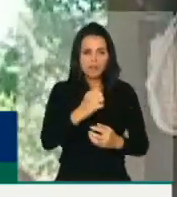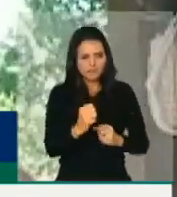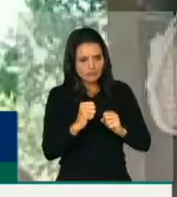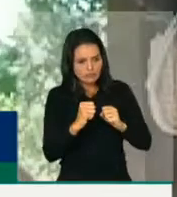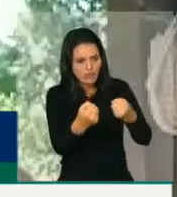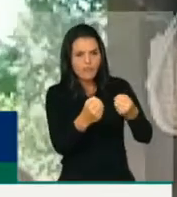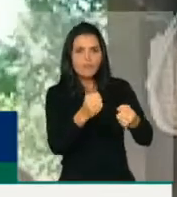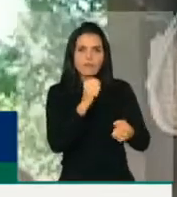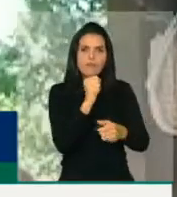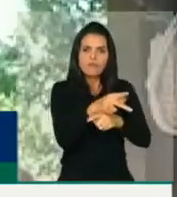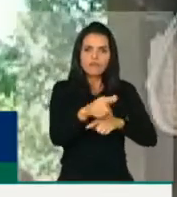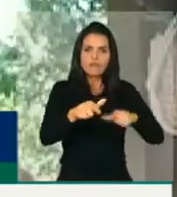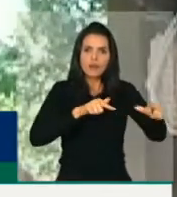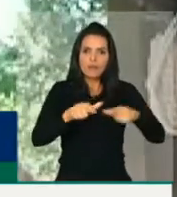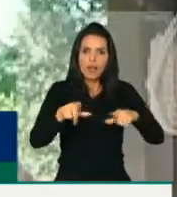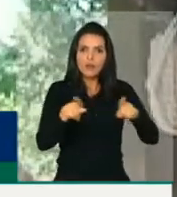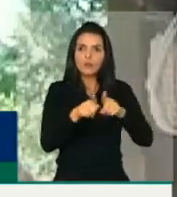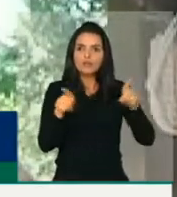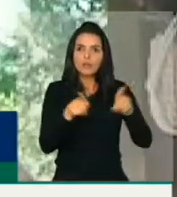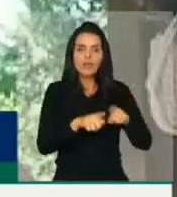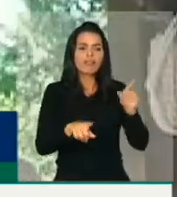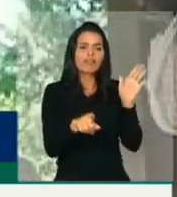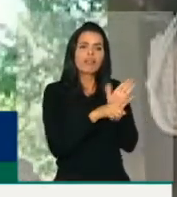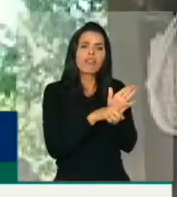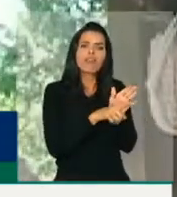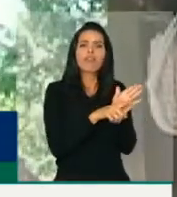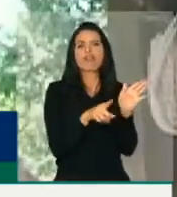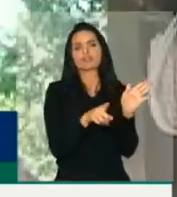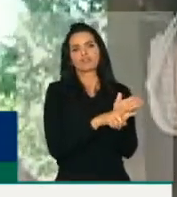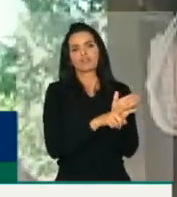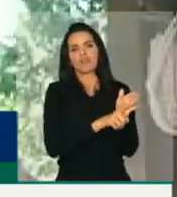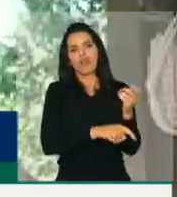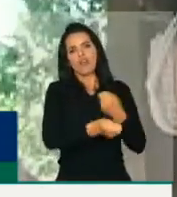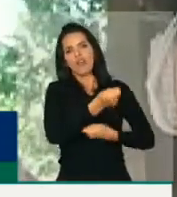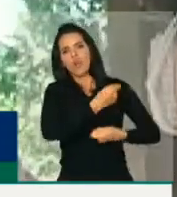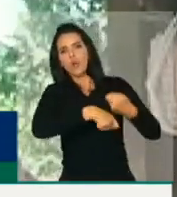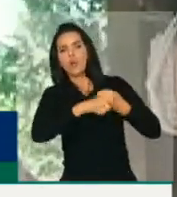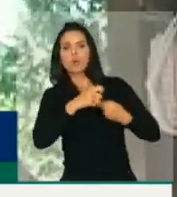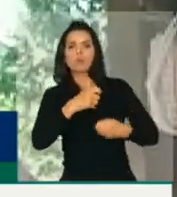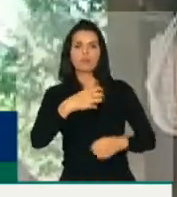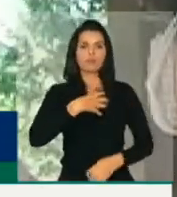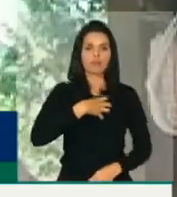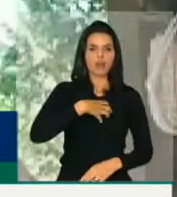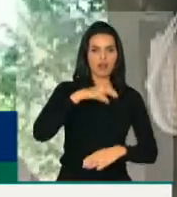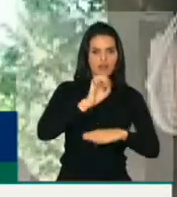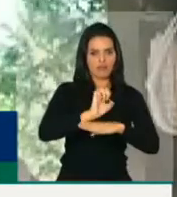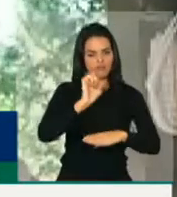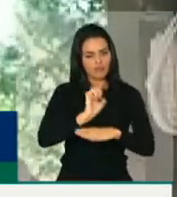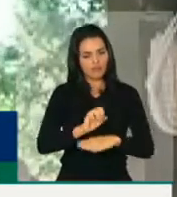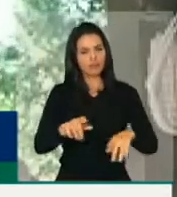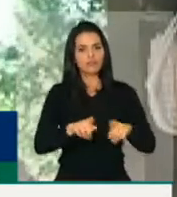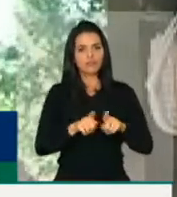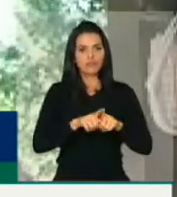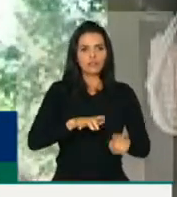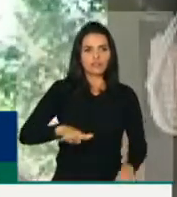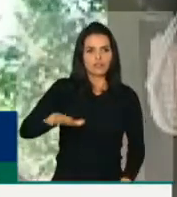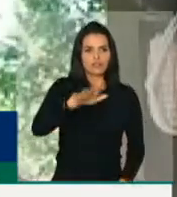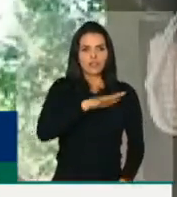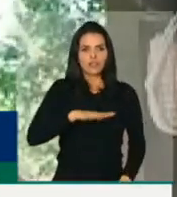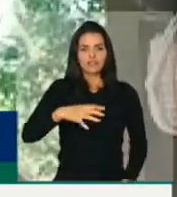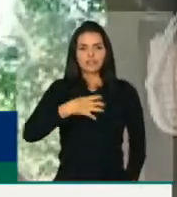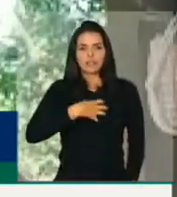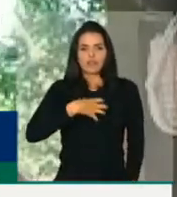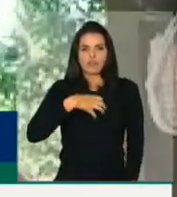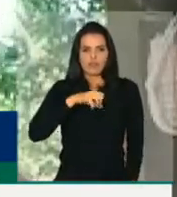mas pelo impacto extremamente negativo à economia baiana, especialmente à região metropolitana de